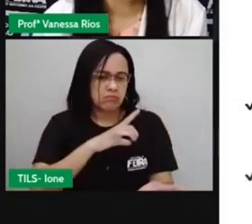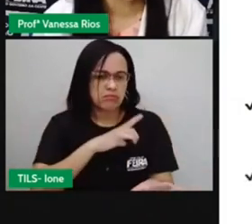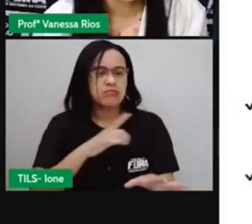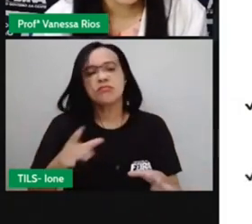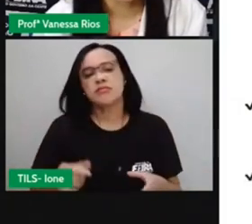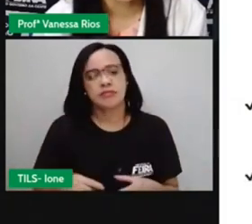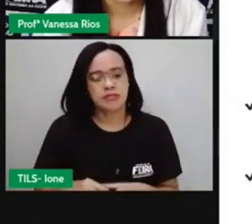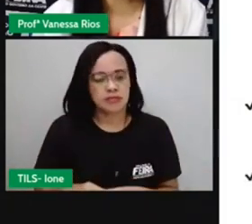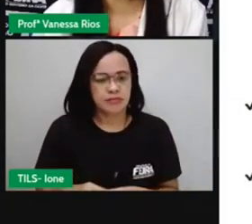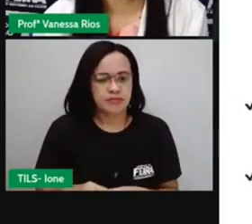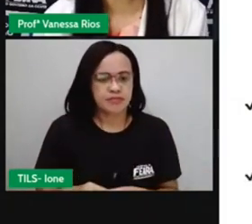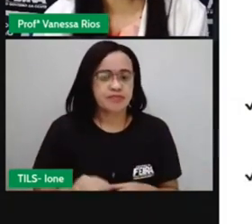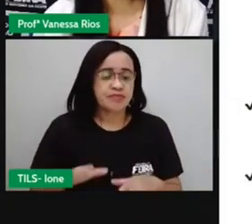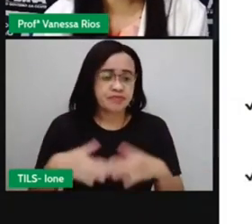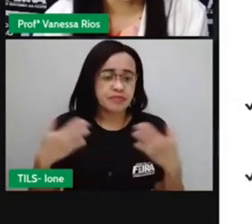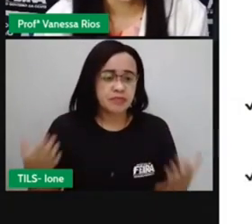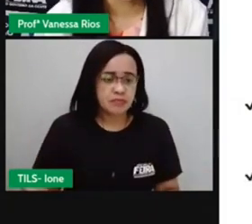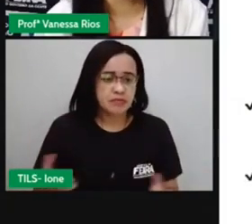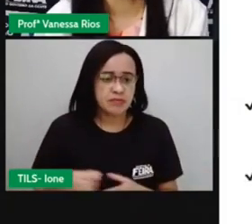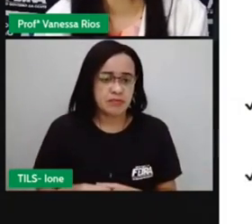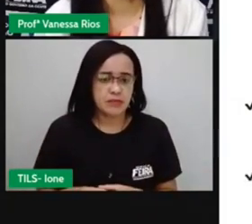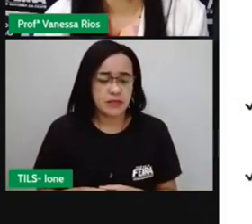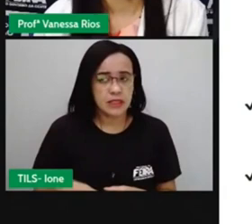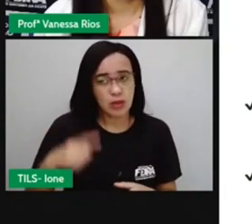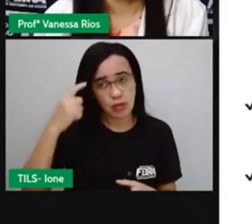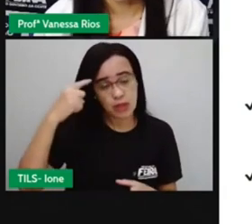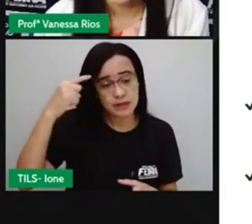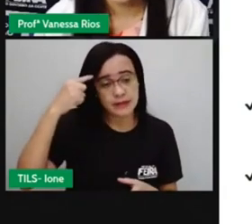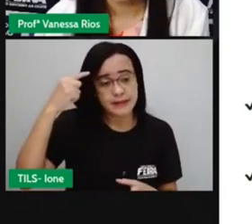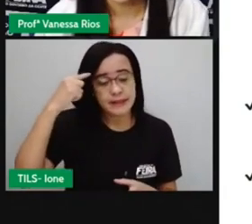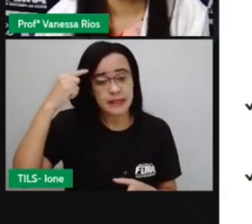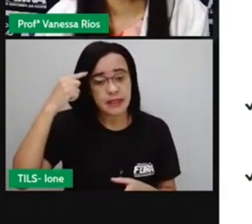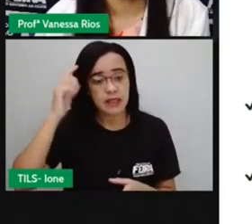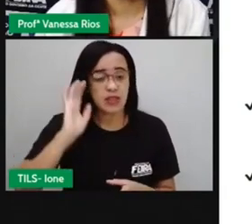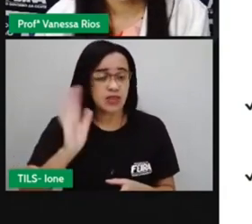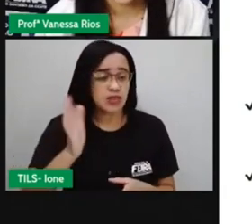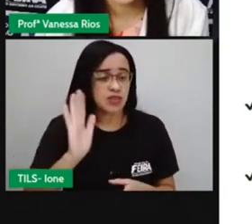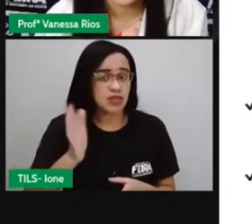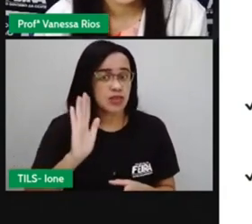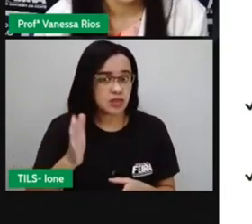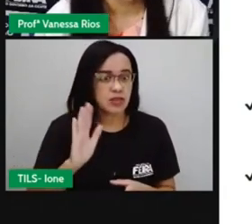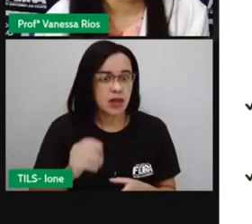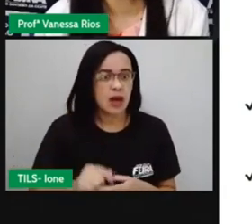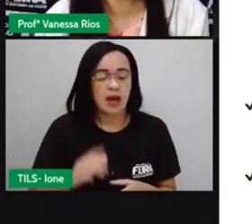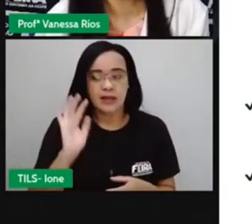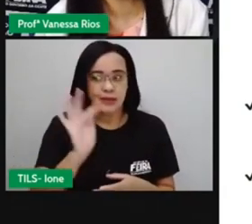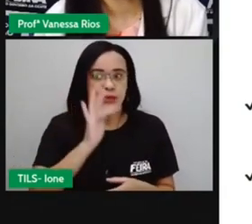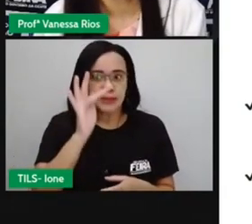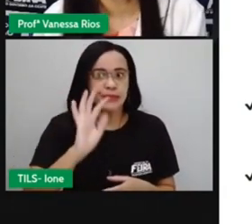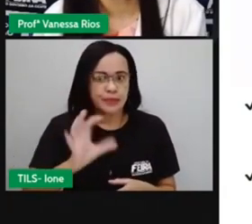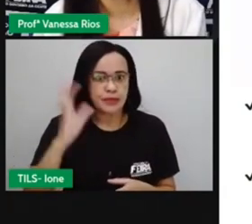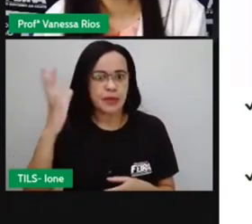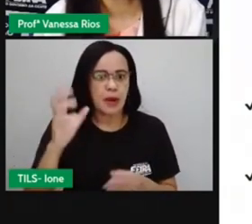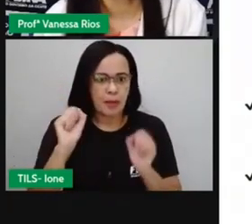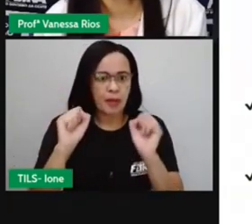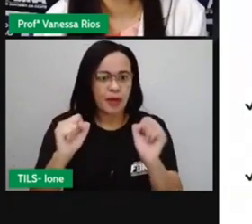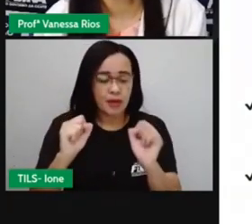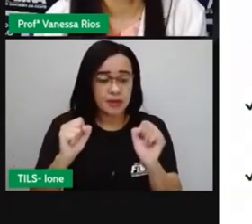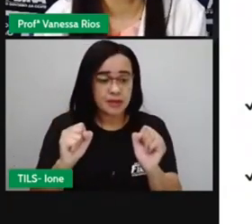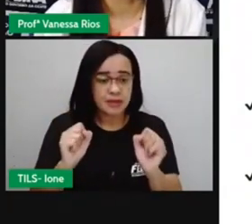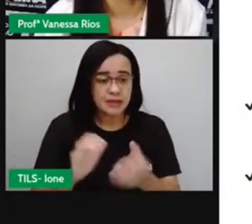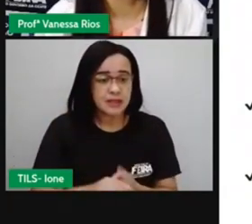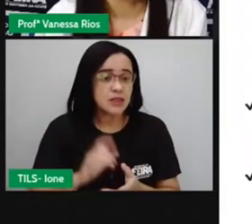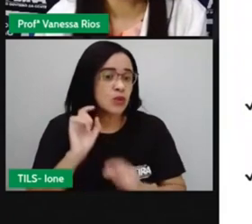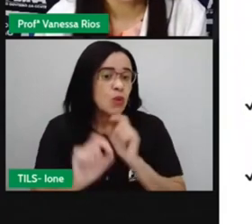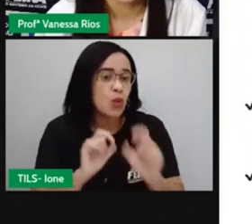E aí, como já era uma ideia que estava em acontecimento, né, em processo, a proclamação da independência